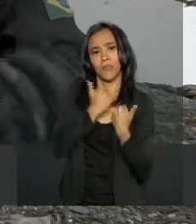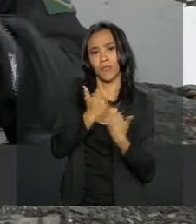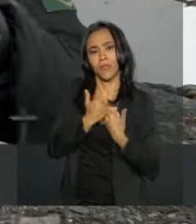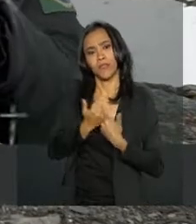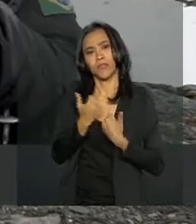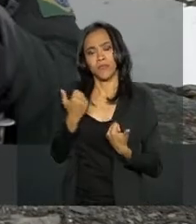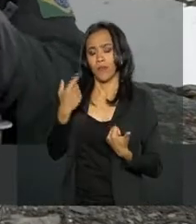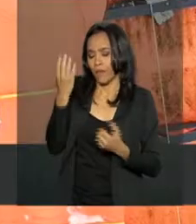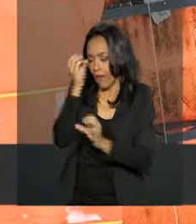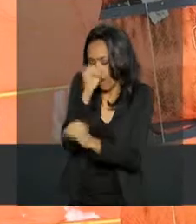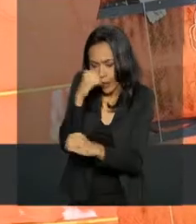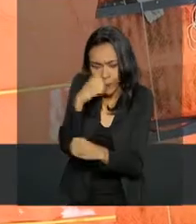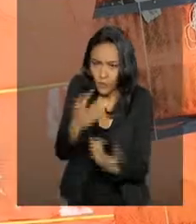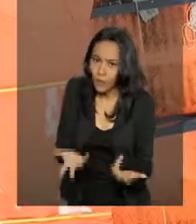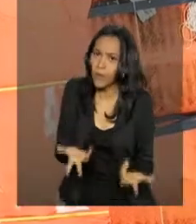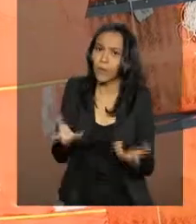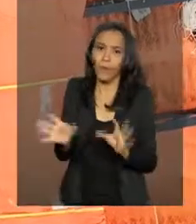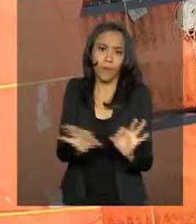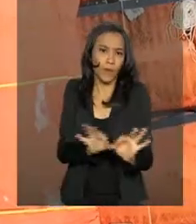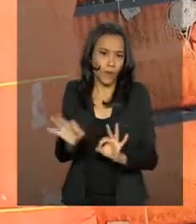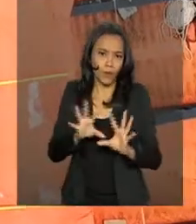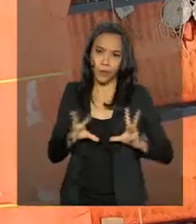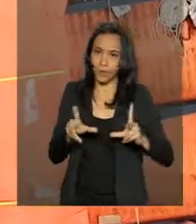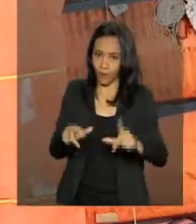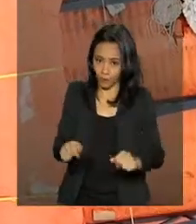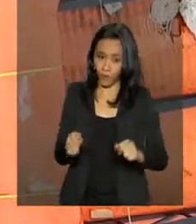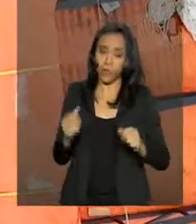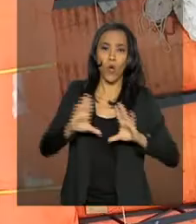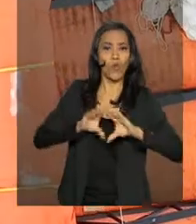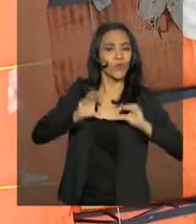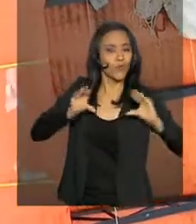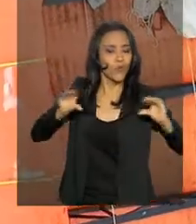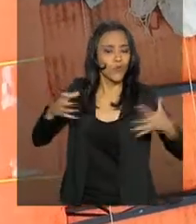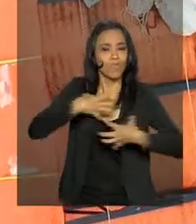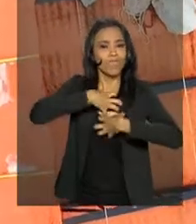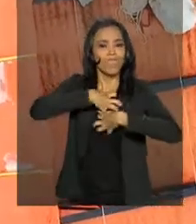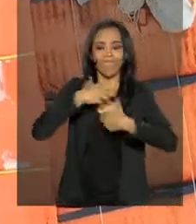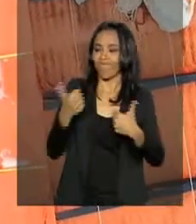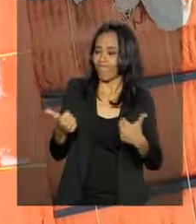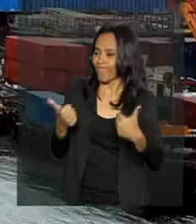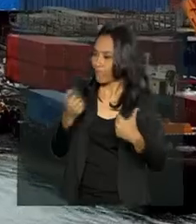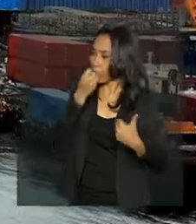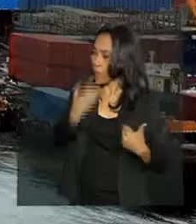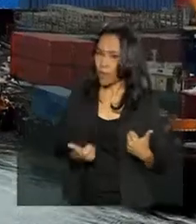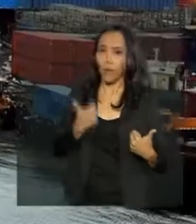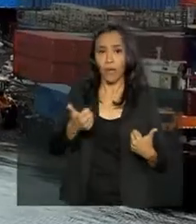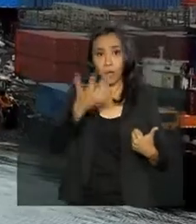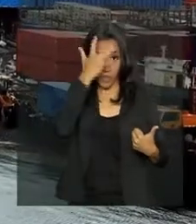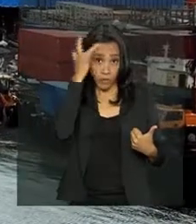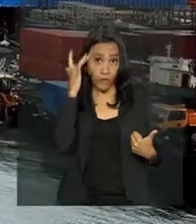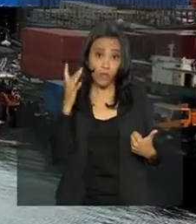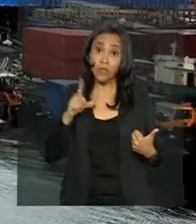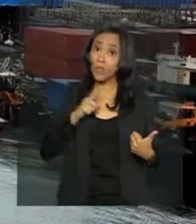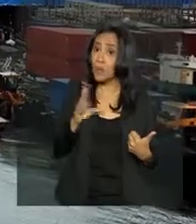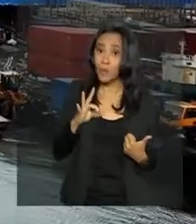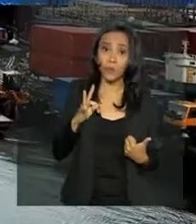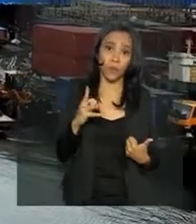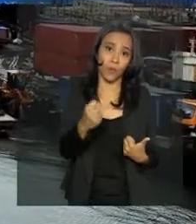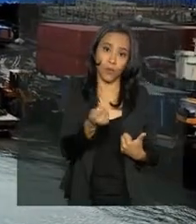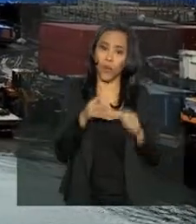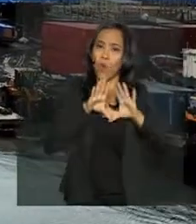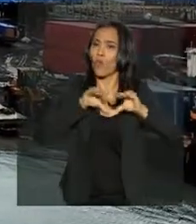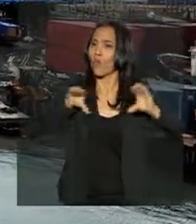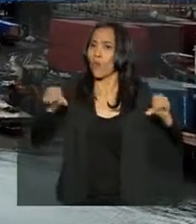desenvolver. laboratório equipado, tudo direitinho. Com conforto, que a pessoa pudesse estar aqui, ter todo o